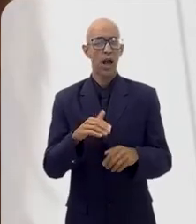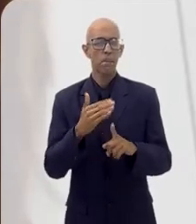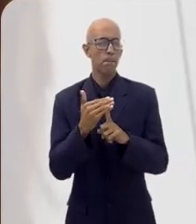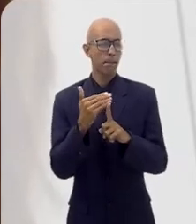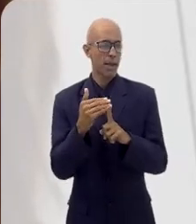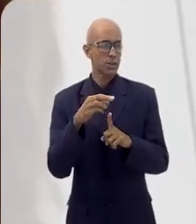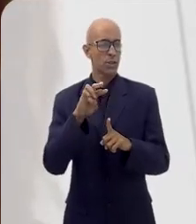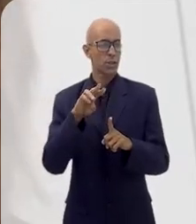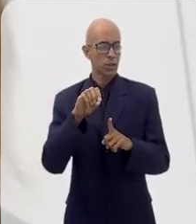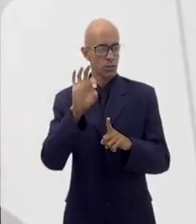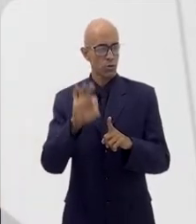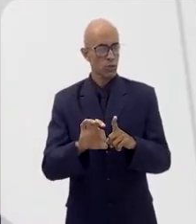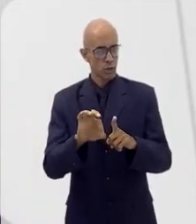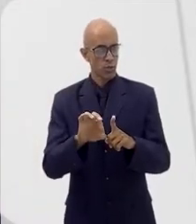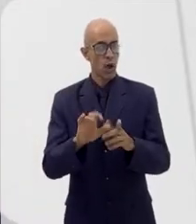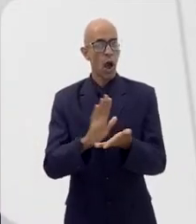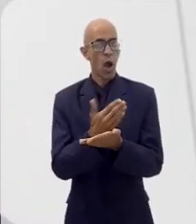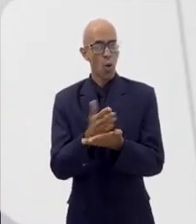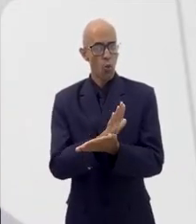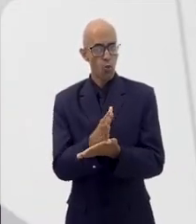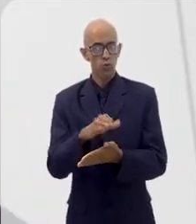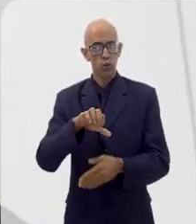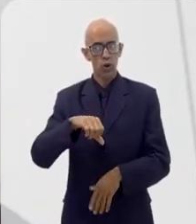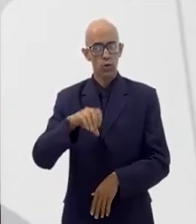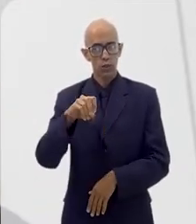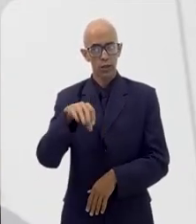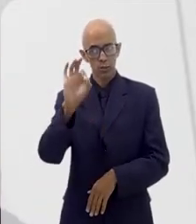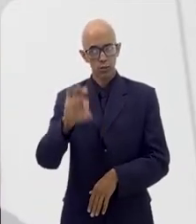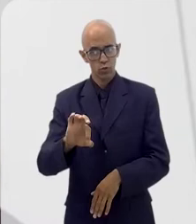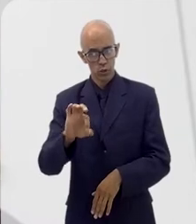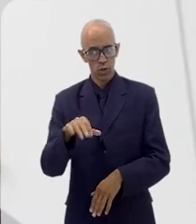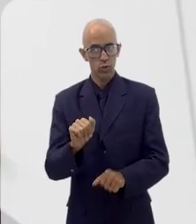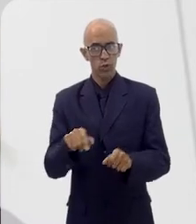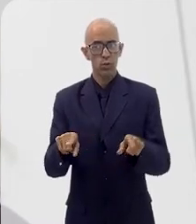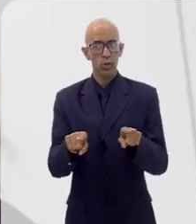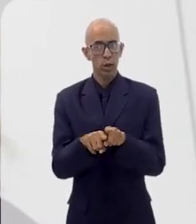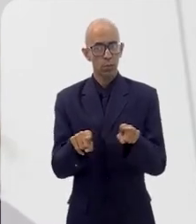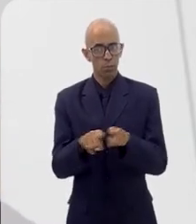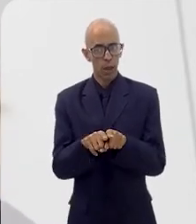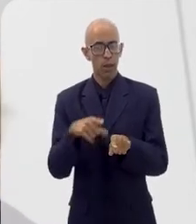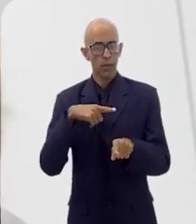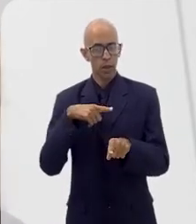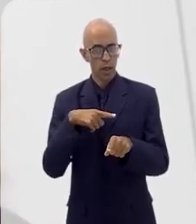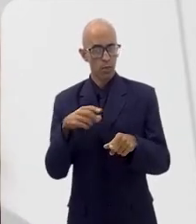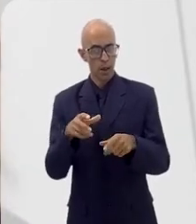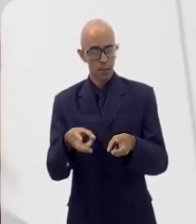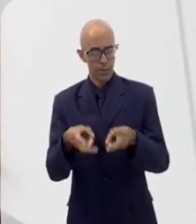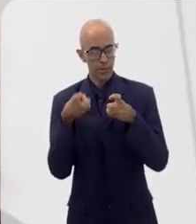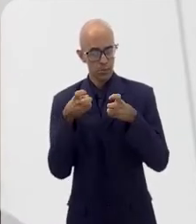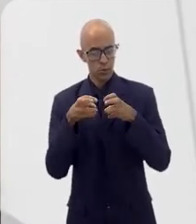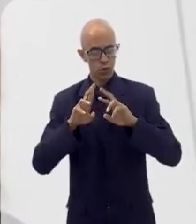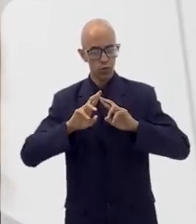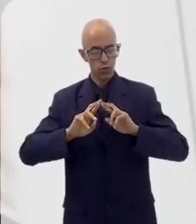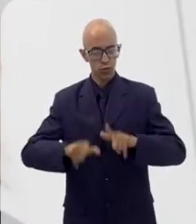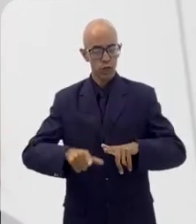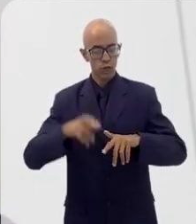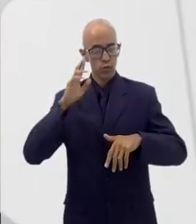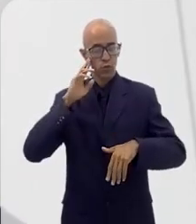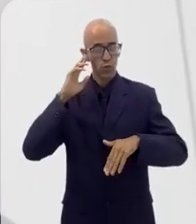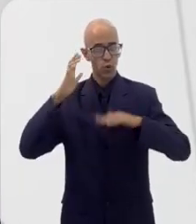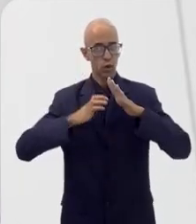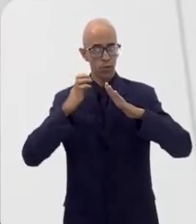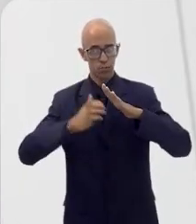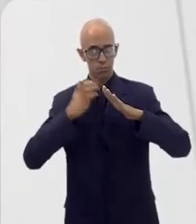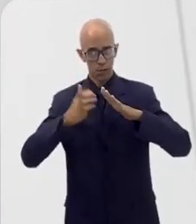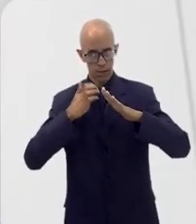chegaram a 90%. Isso traz também um olhar diferente do empresário para ele deixar